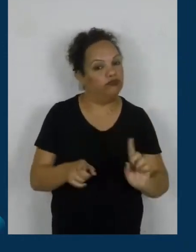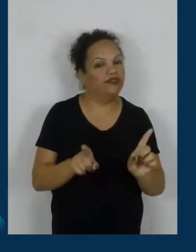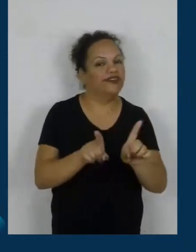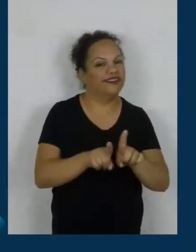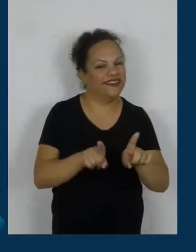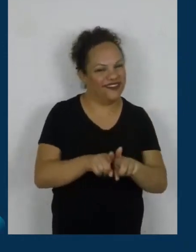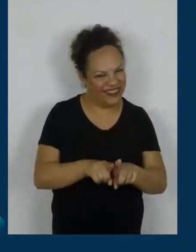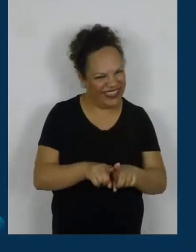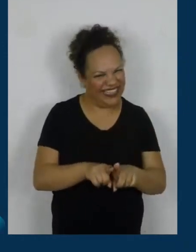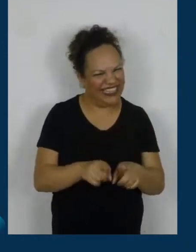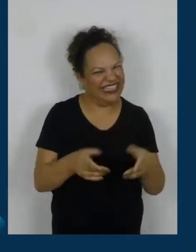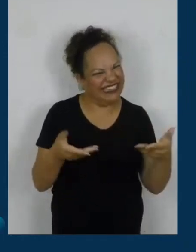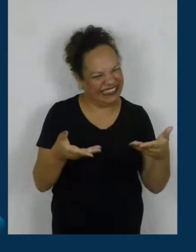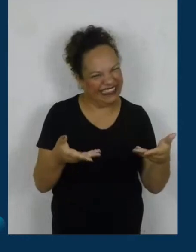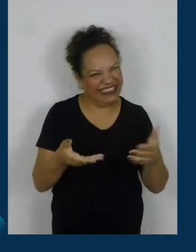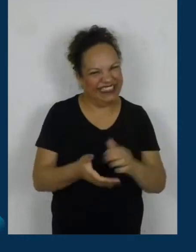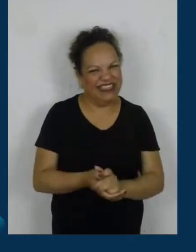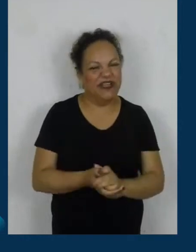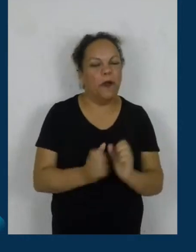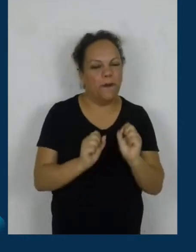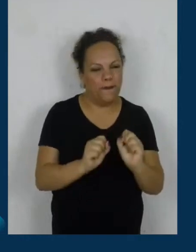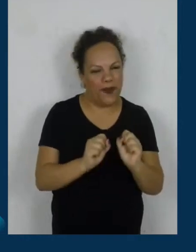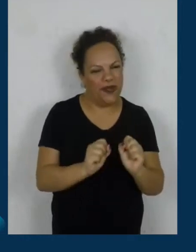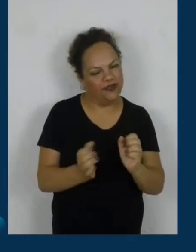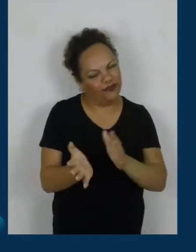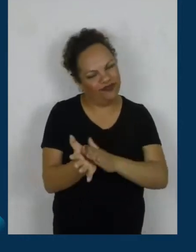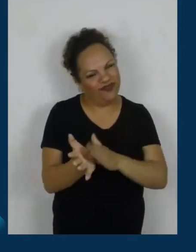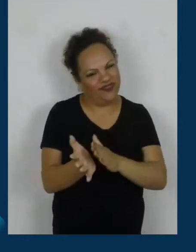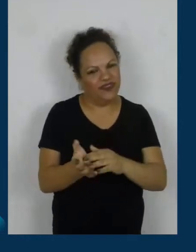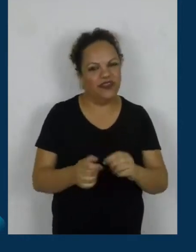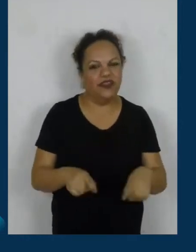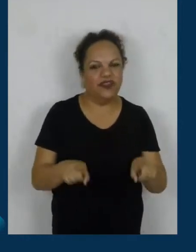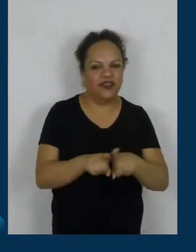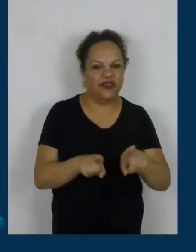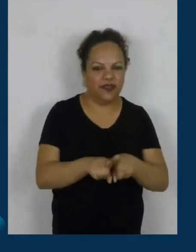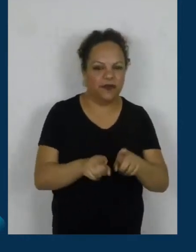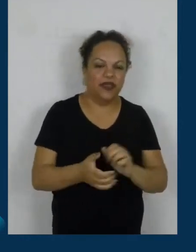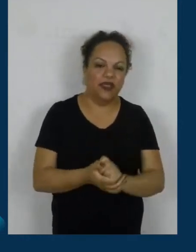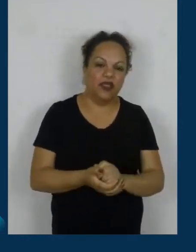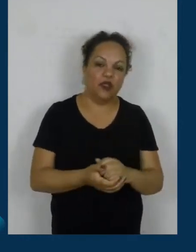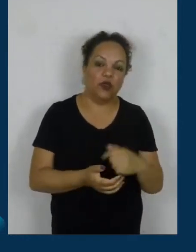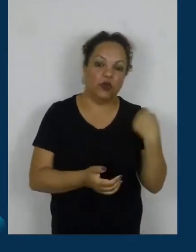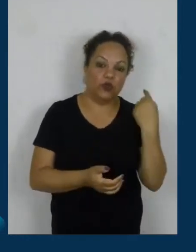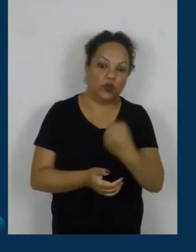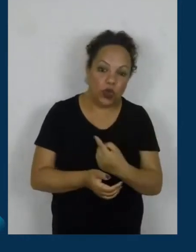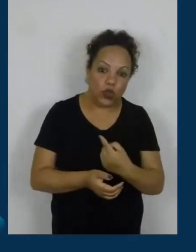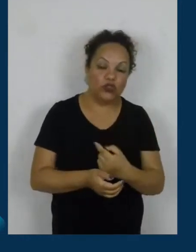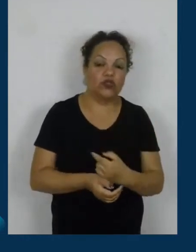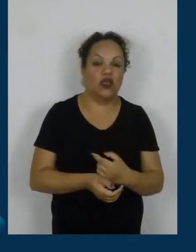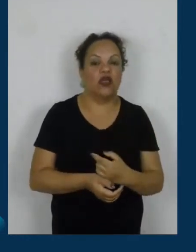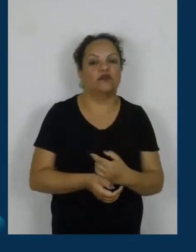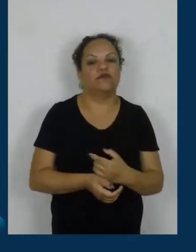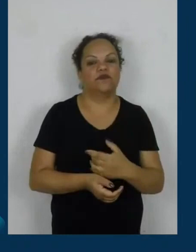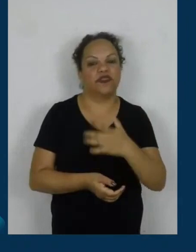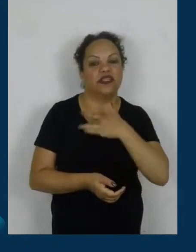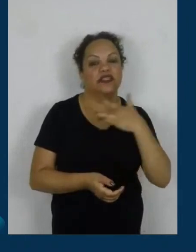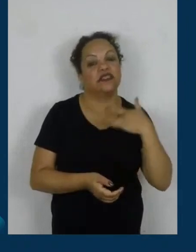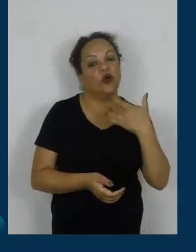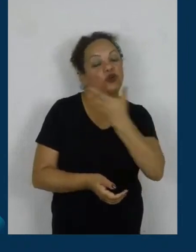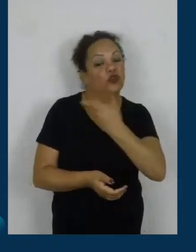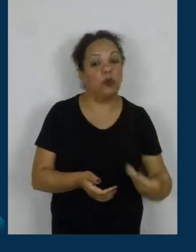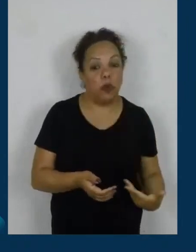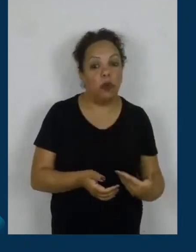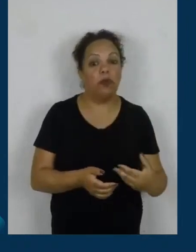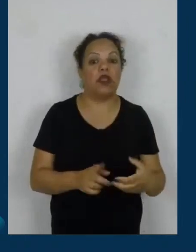Dá tempo ainda de dar parabéns. Ah, e só comentar, enfim, o nosso trabalho é com saúde pública, é com o SUS. A gente usa dados para ajudar as prefeituras a